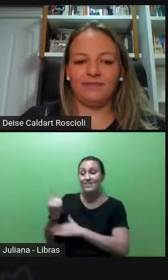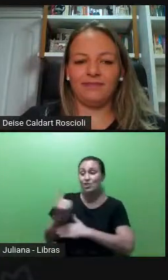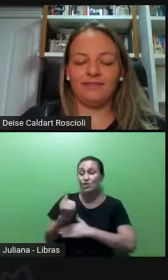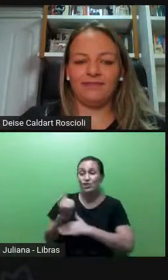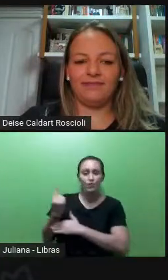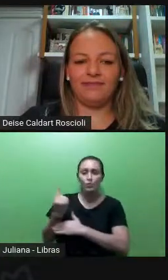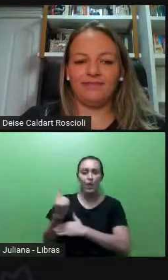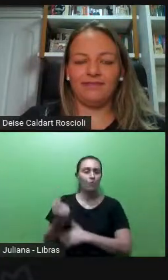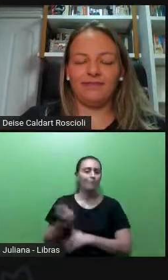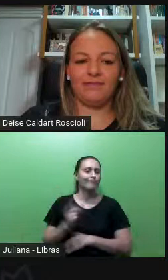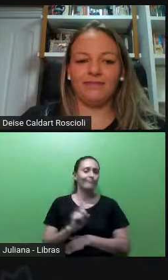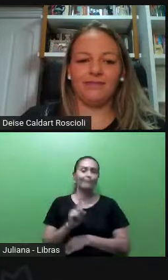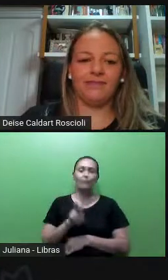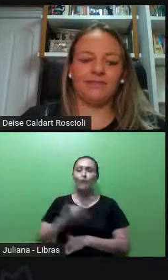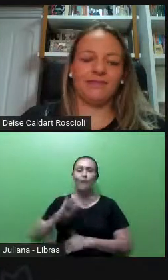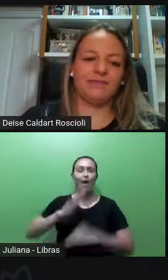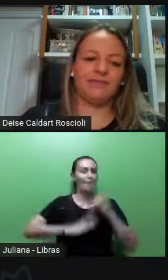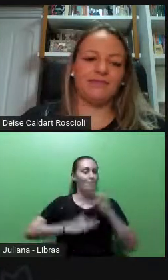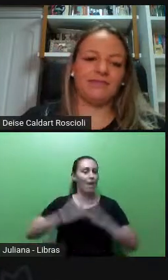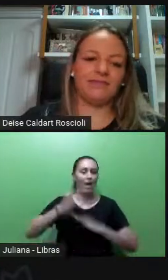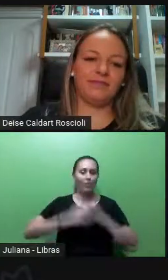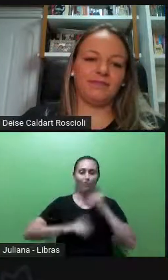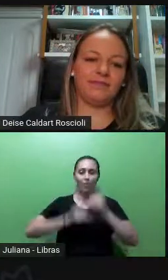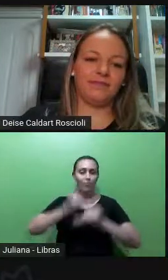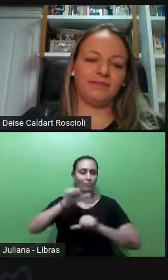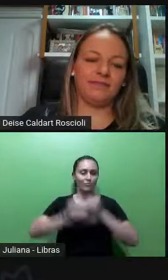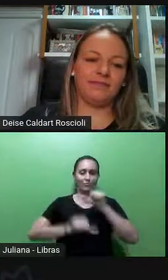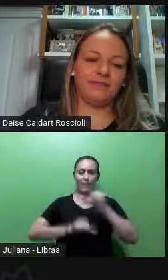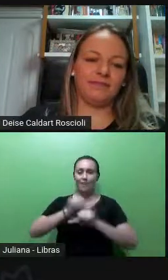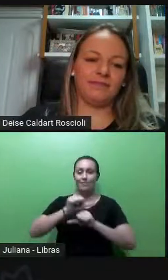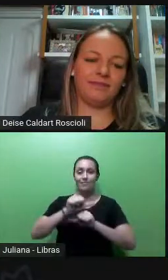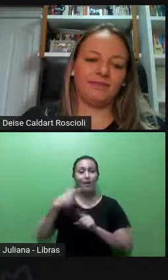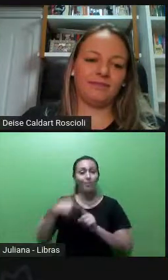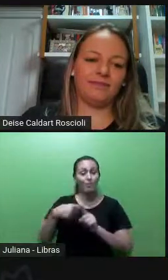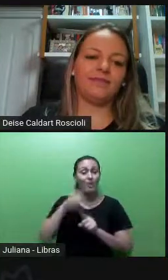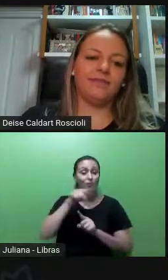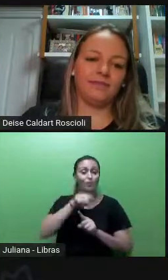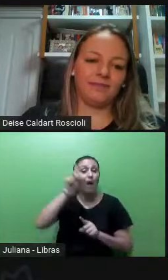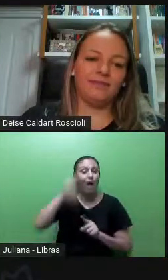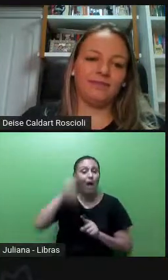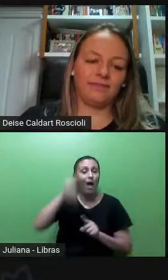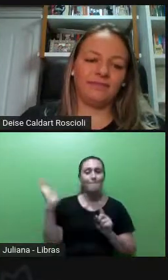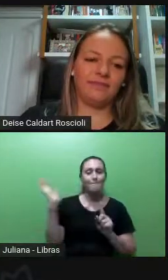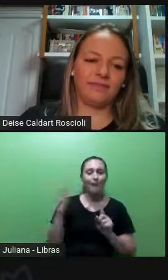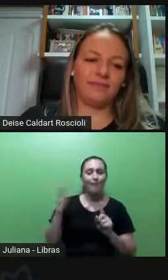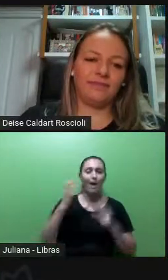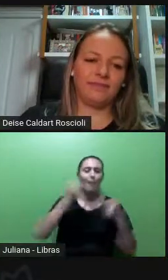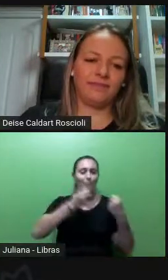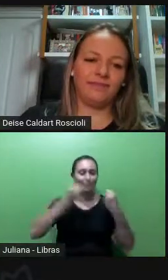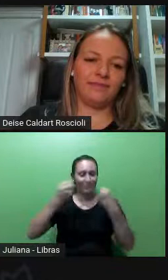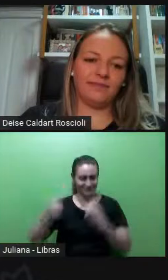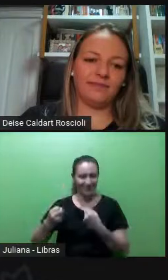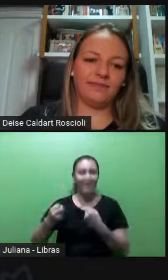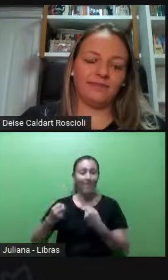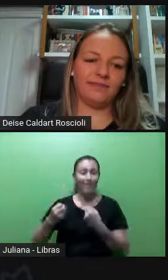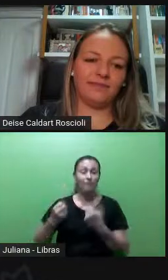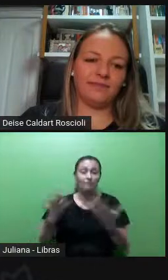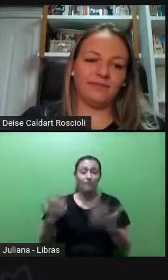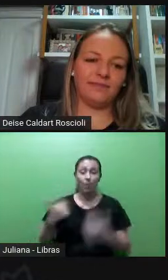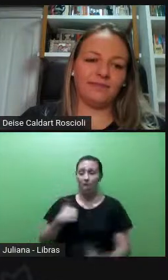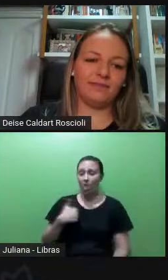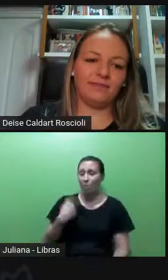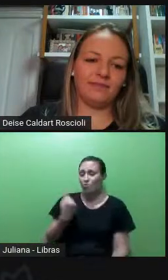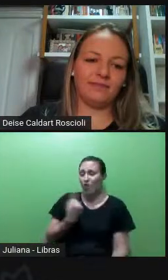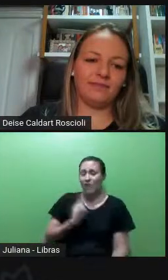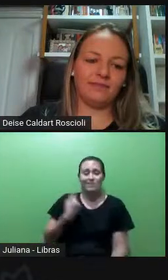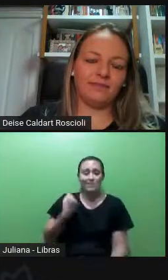mudança justamente porque a questão é uma questão de poder, é uma questão estrutural. Então, eu sozinha, às vezes, não